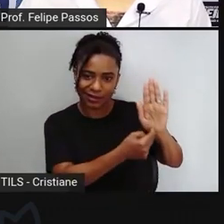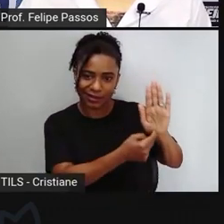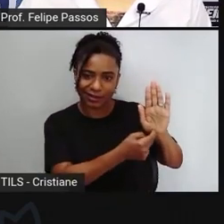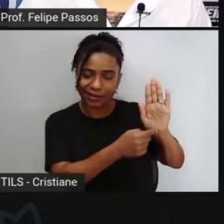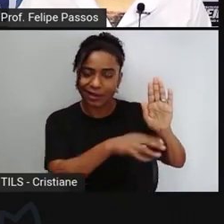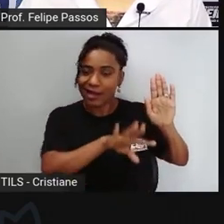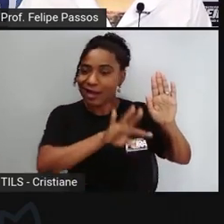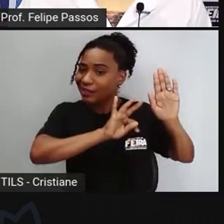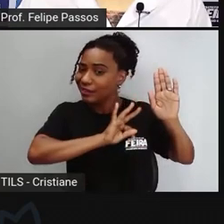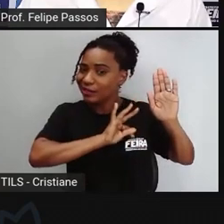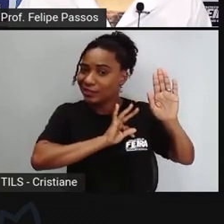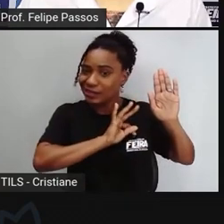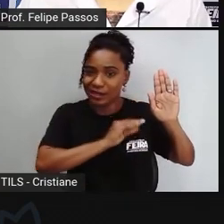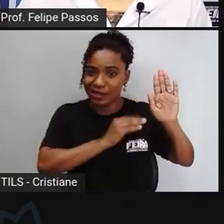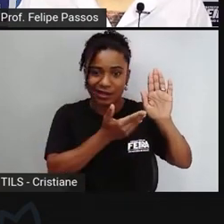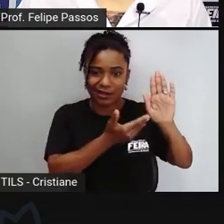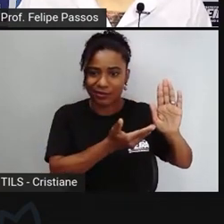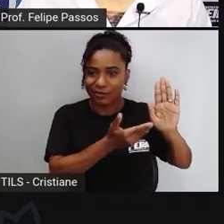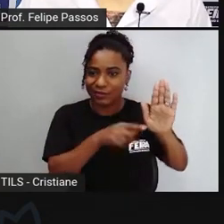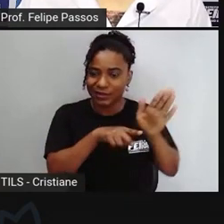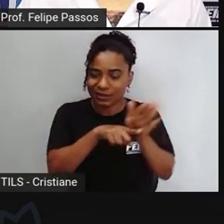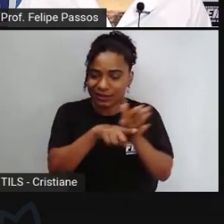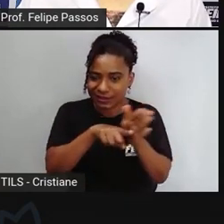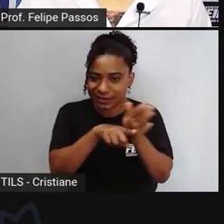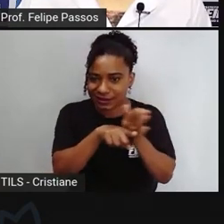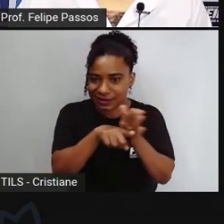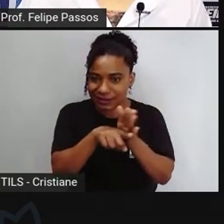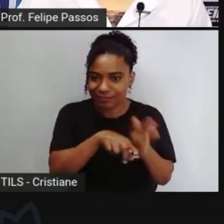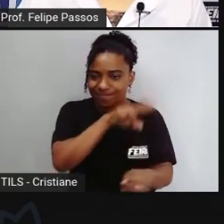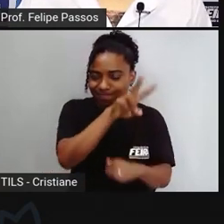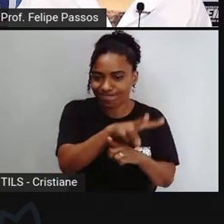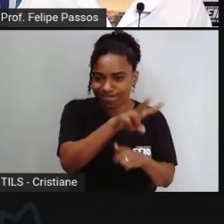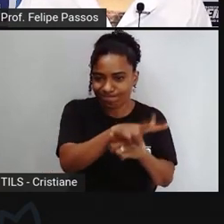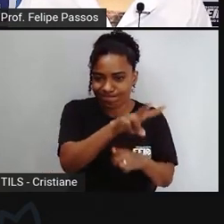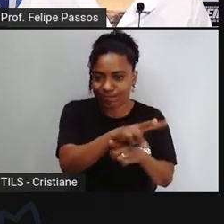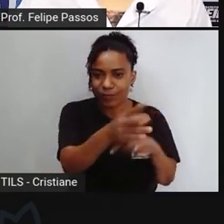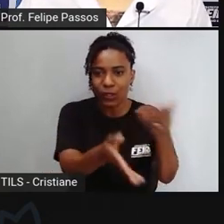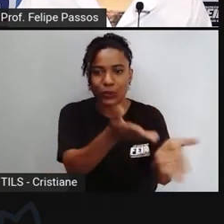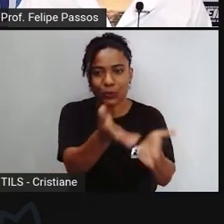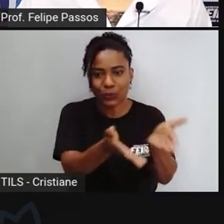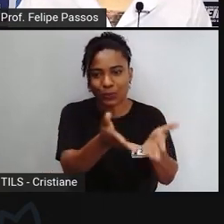preservação tem que ser preservadas